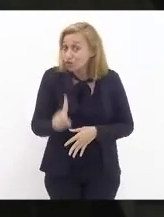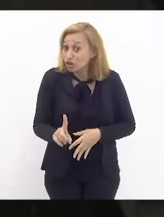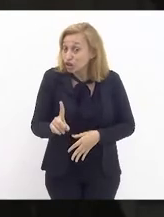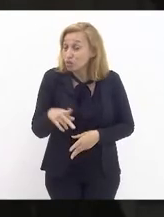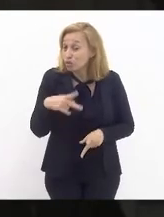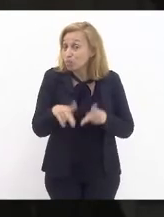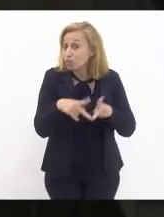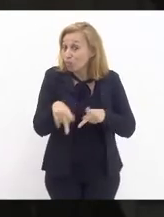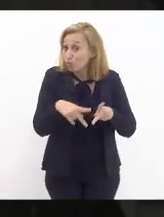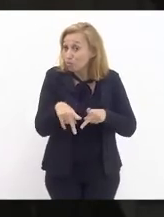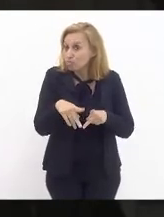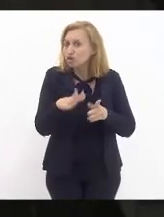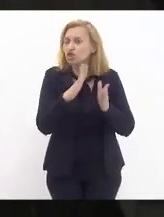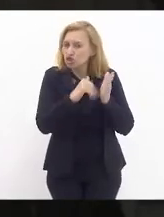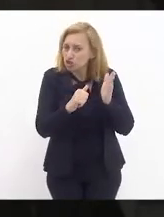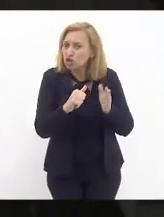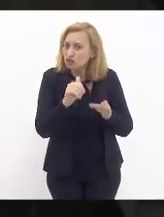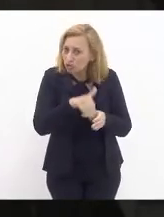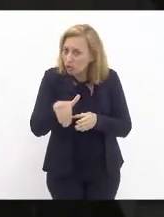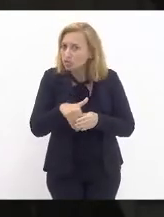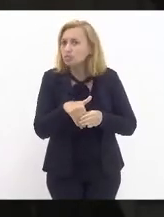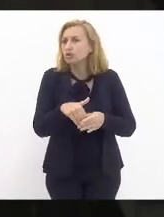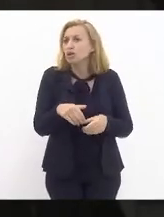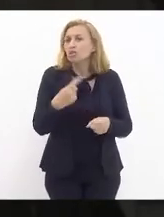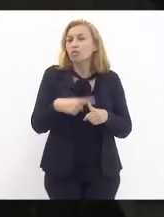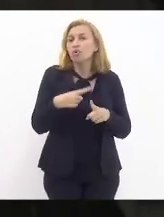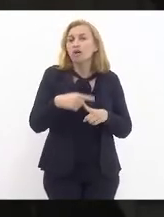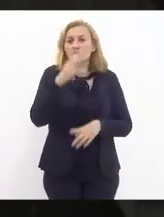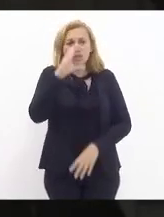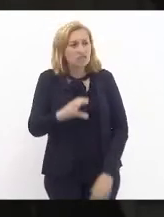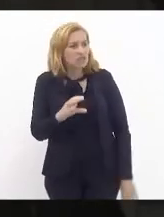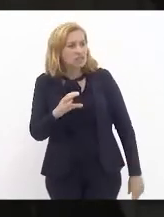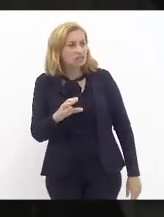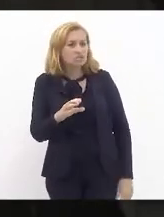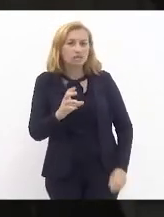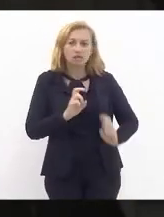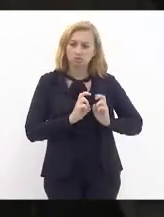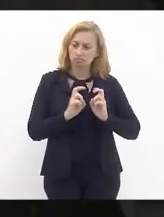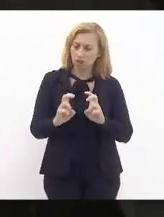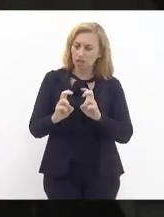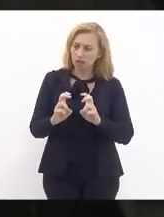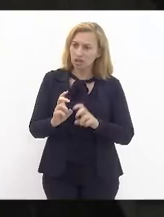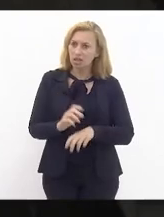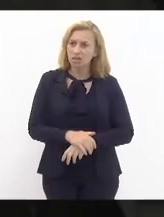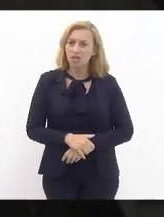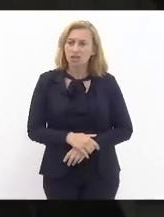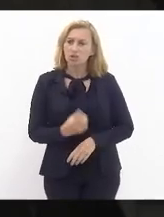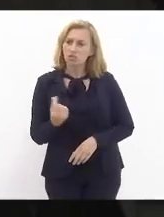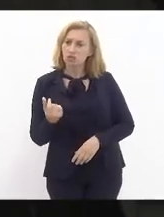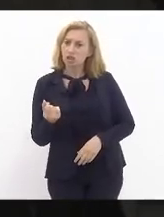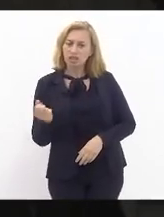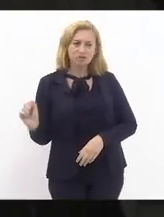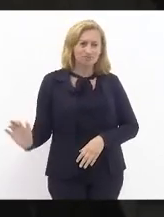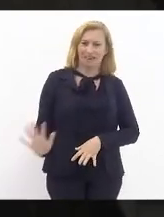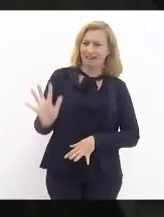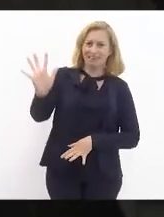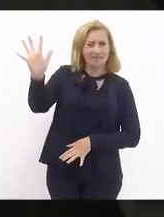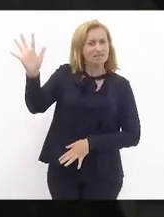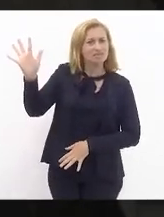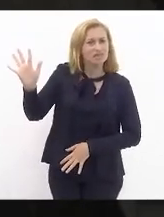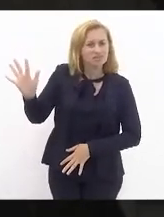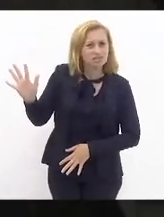cidadão e tira voto, porque o cidadão que está landando o trem com uma tarifa exorbitante,